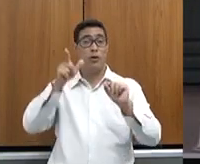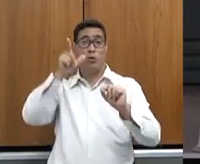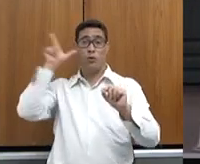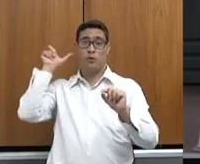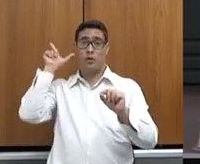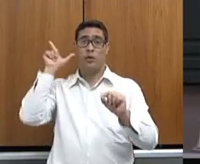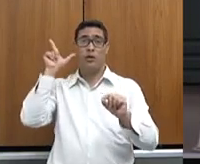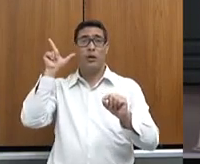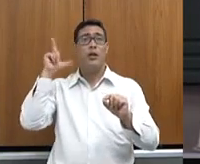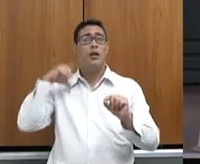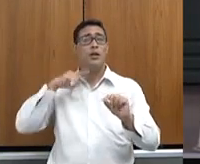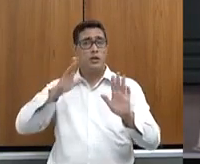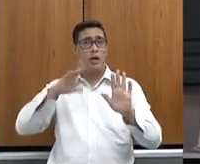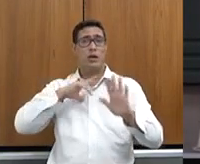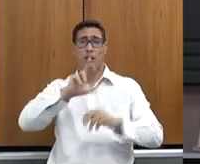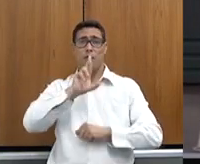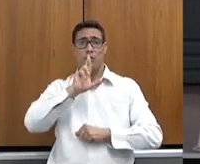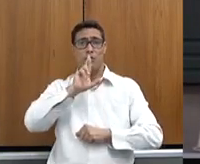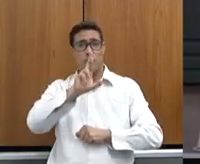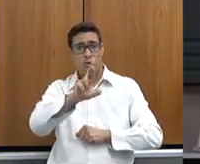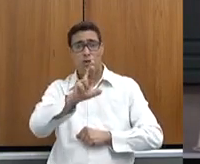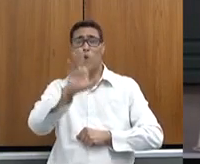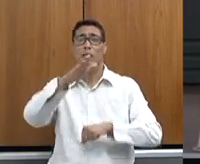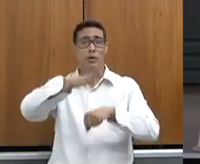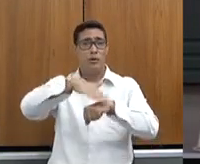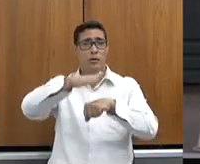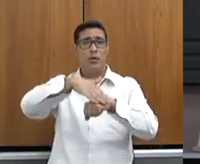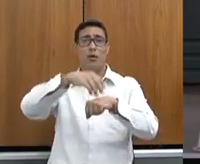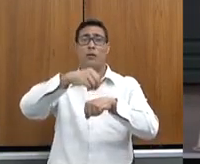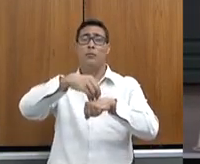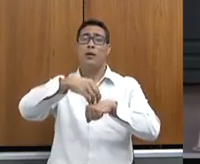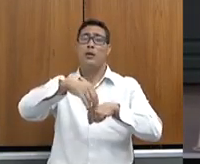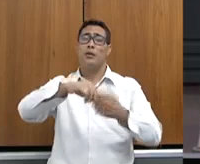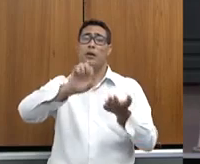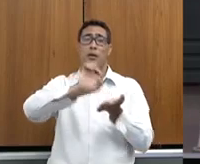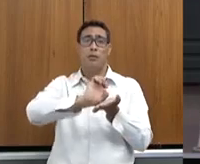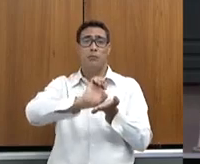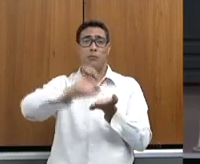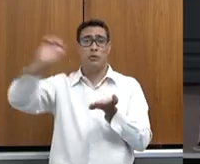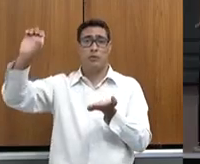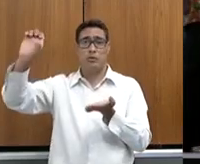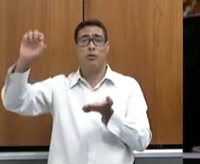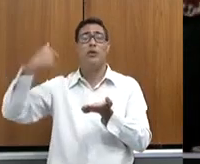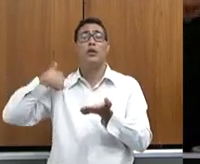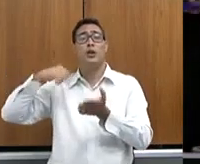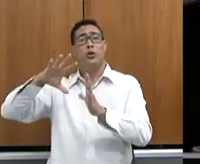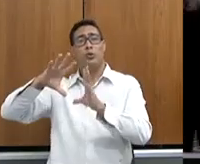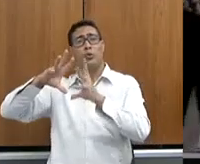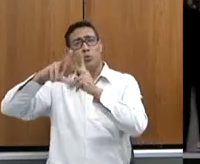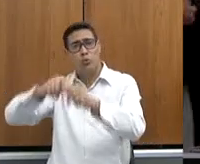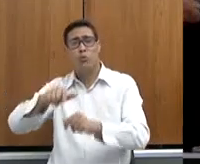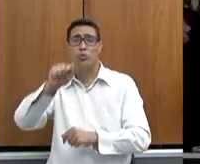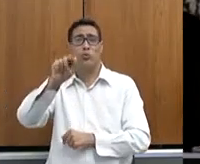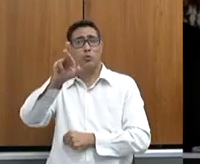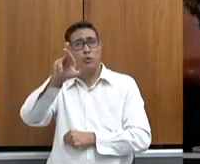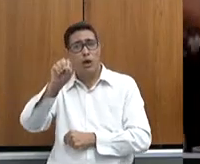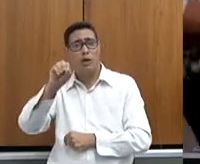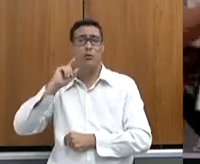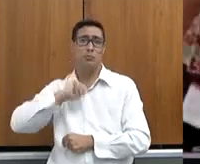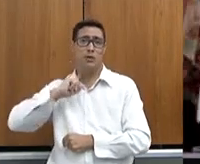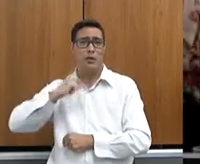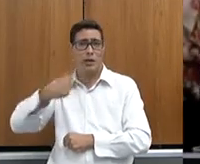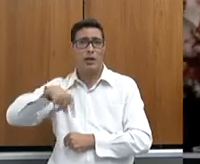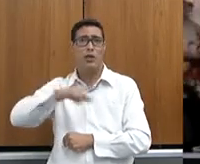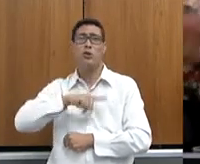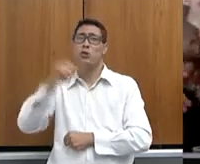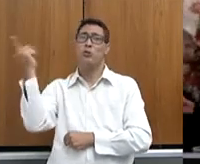saiu um resultado das exportações do agro mineiro, mostrando, mais uma vez, um recorde que nós